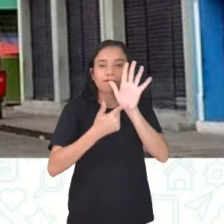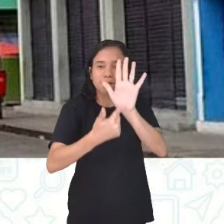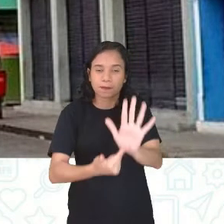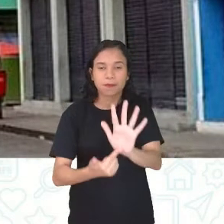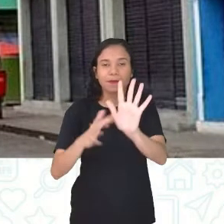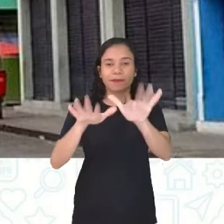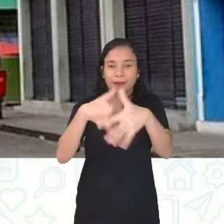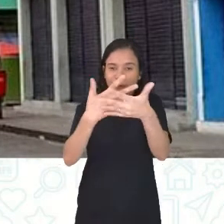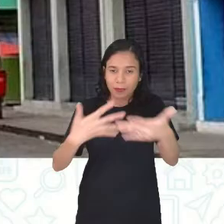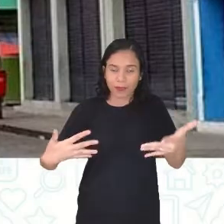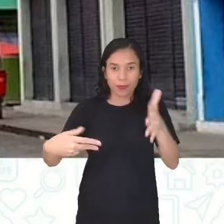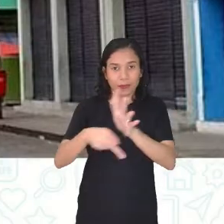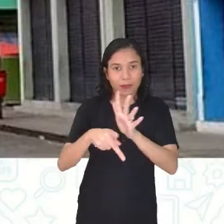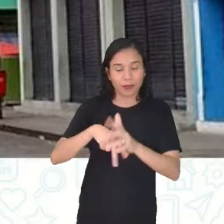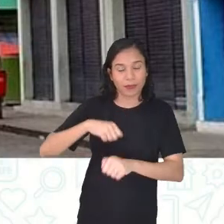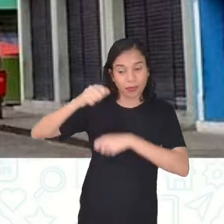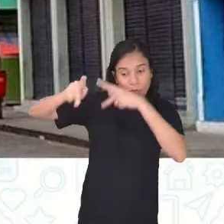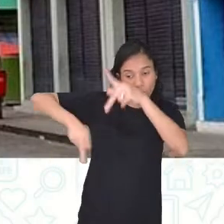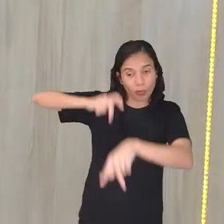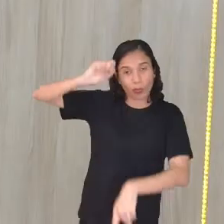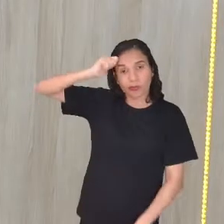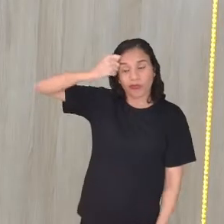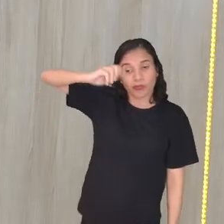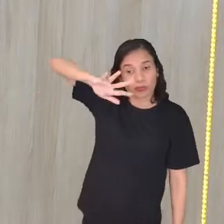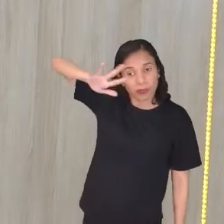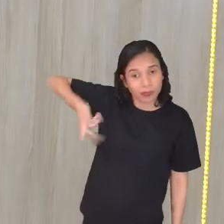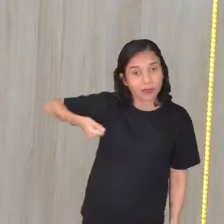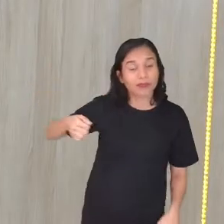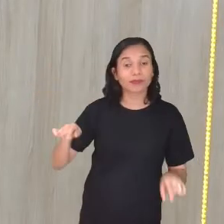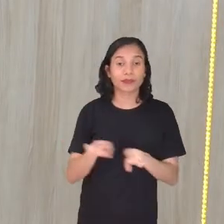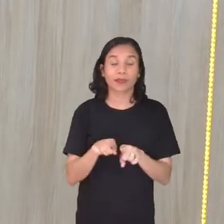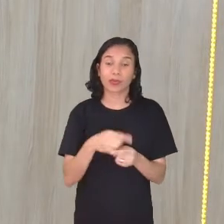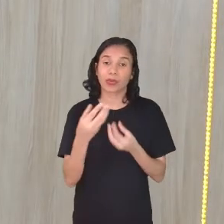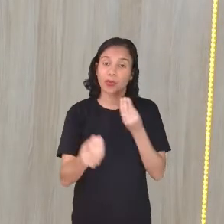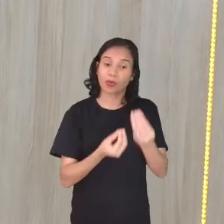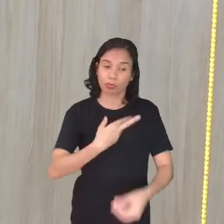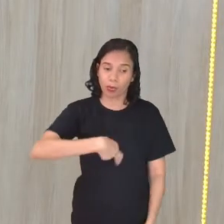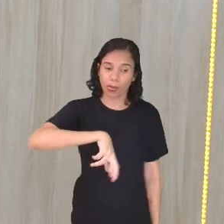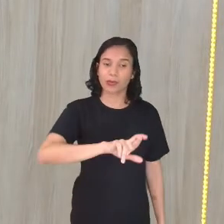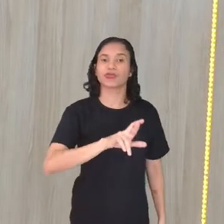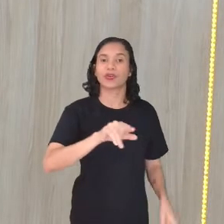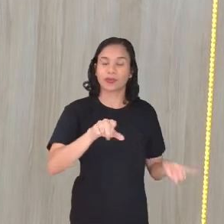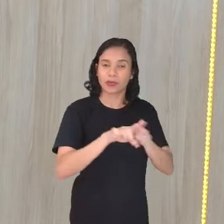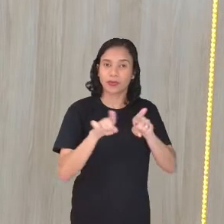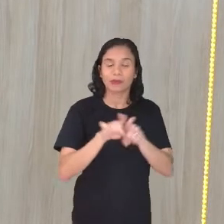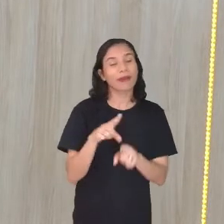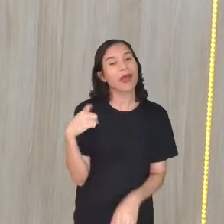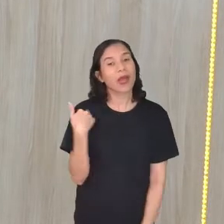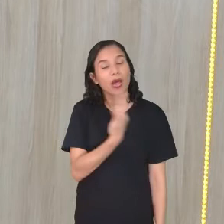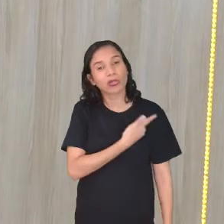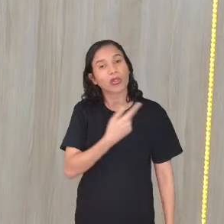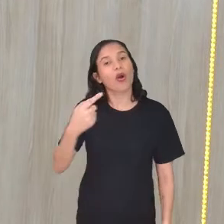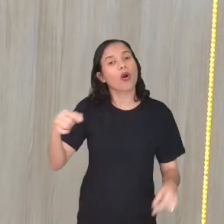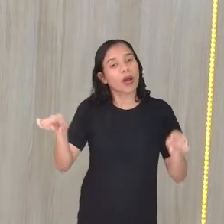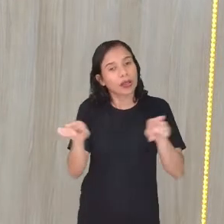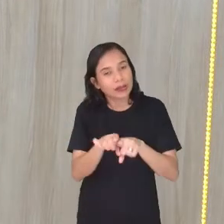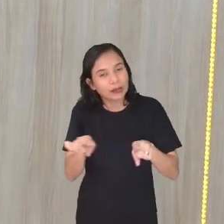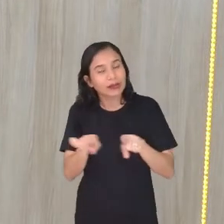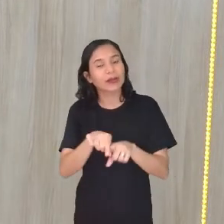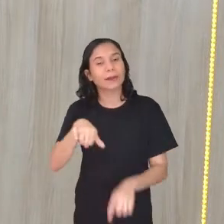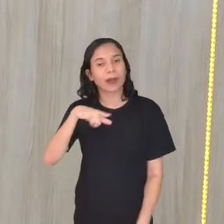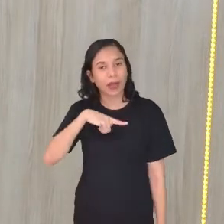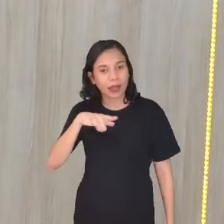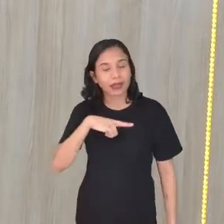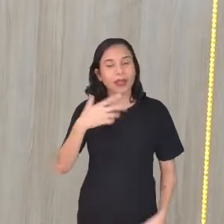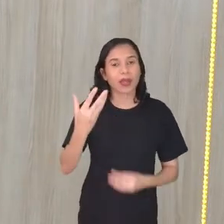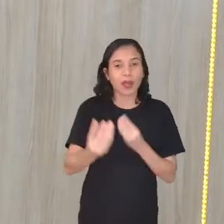manifestações desses povos. E também no aspecto religioso, viu? Porque a gente também traz